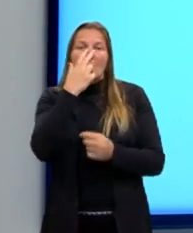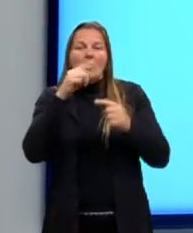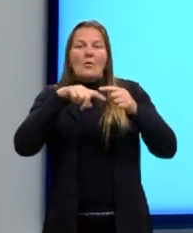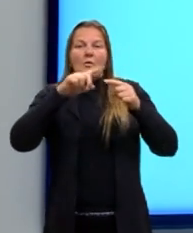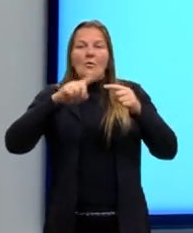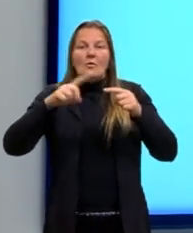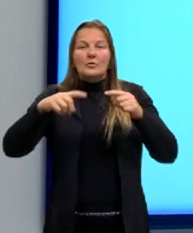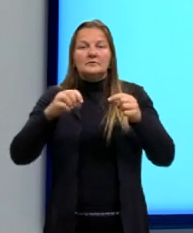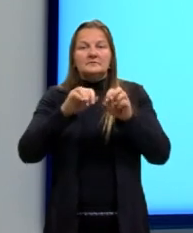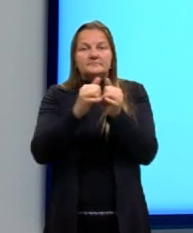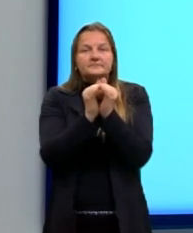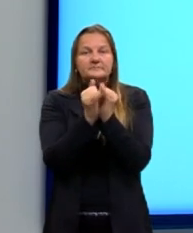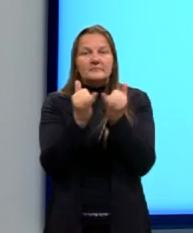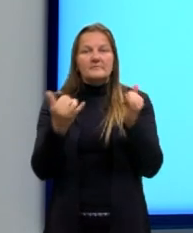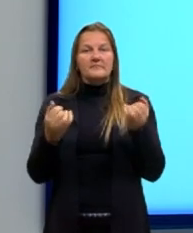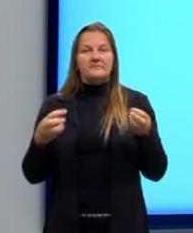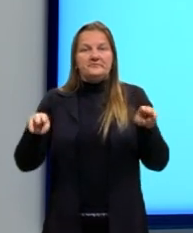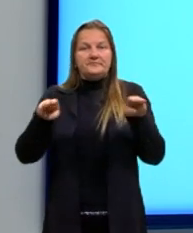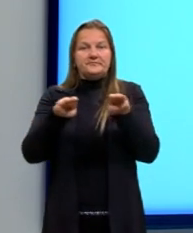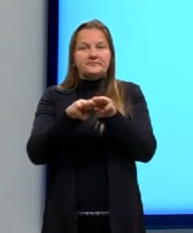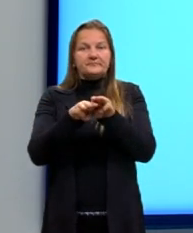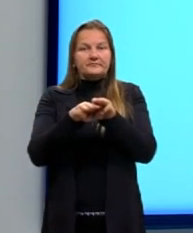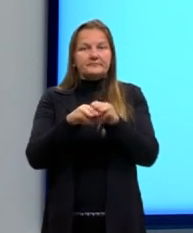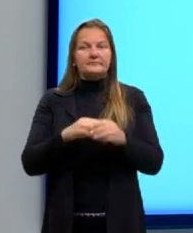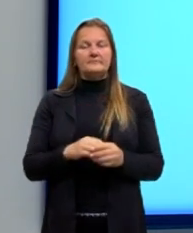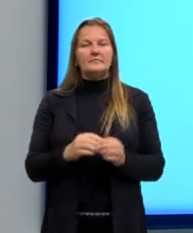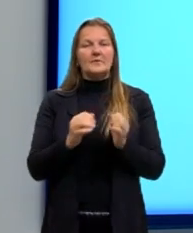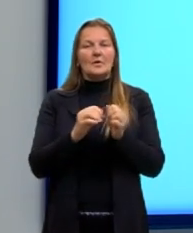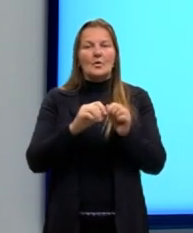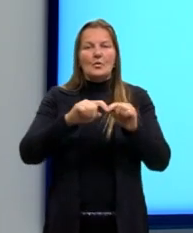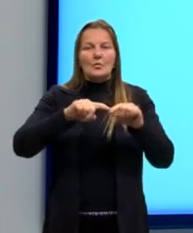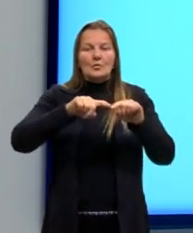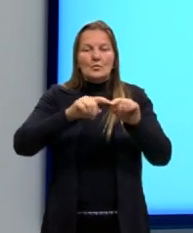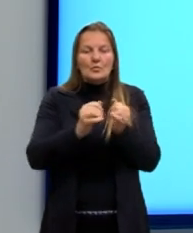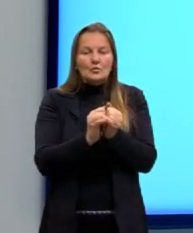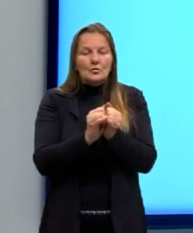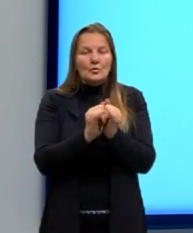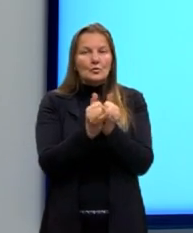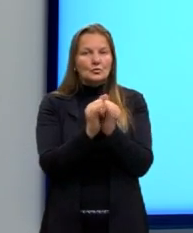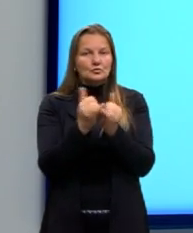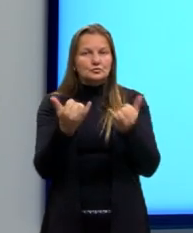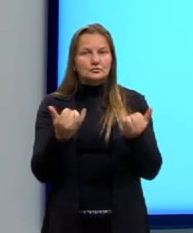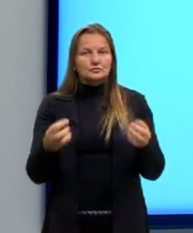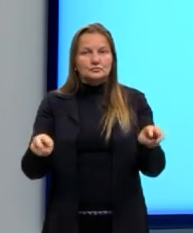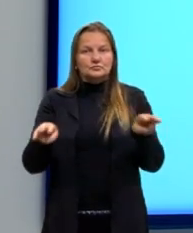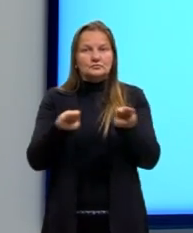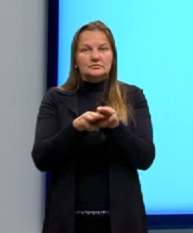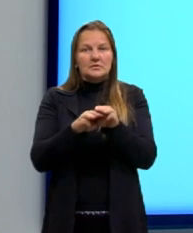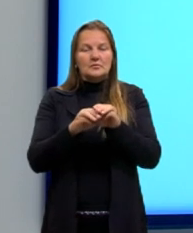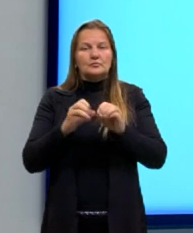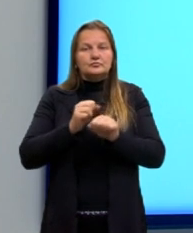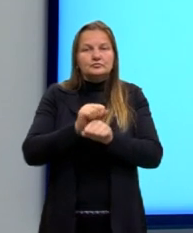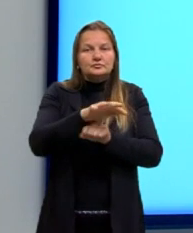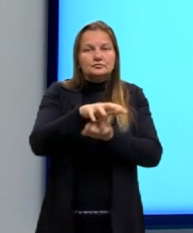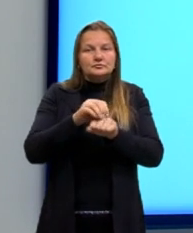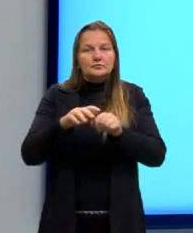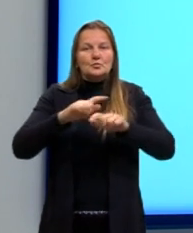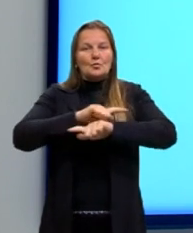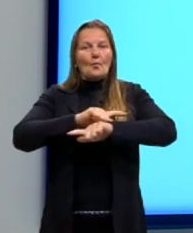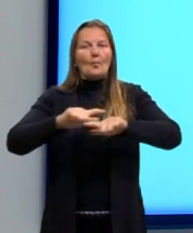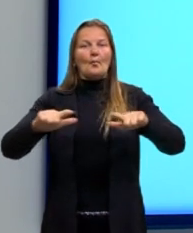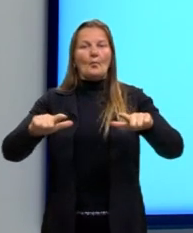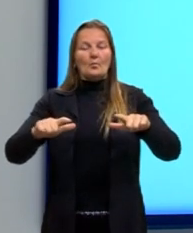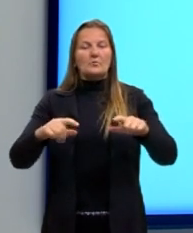eletromagnética, certo? Onda, então, do tipo eletromagnética, que é aquela que consegue se propagar no vácuo,